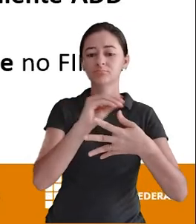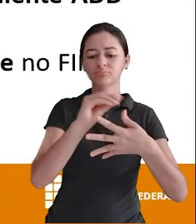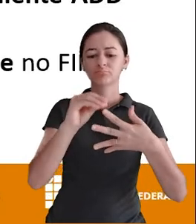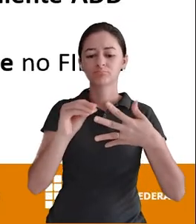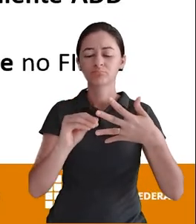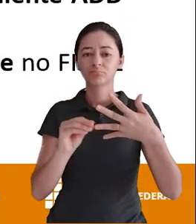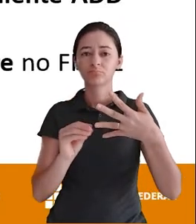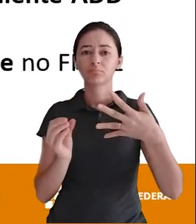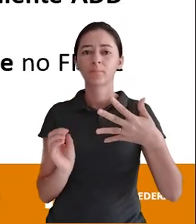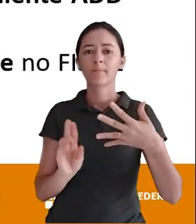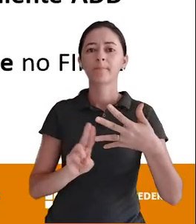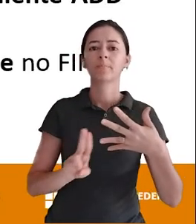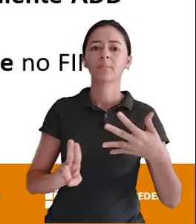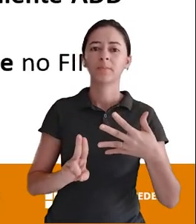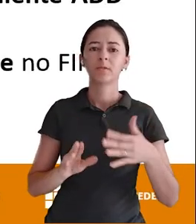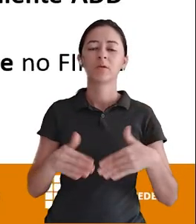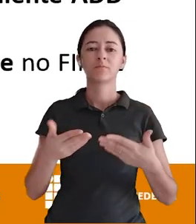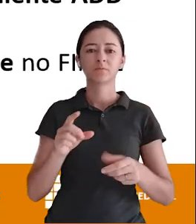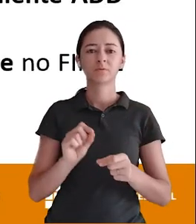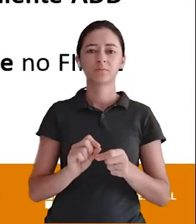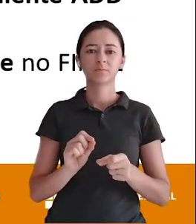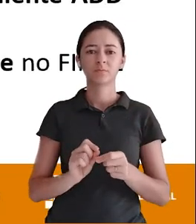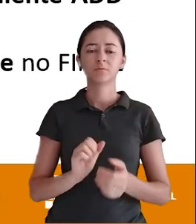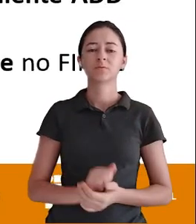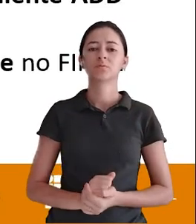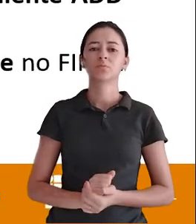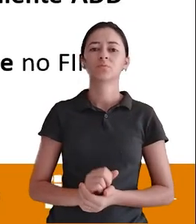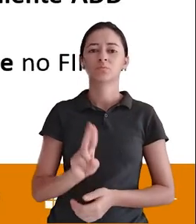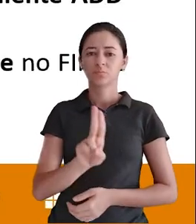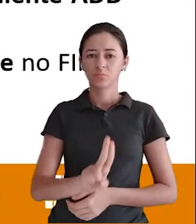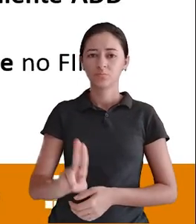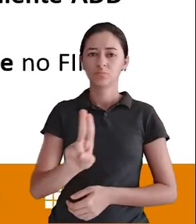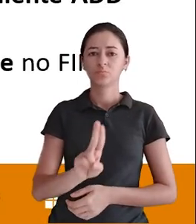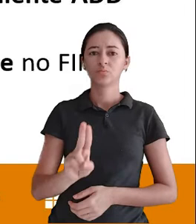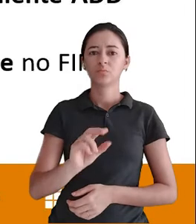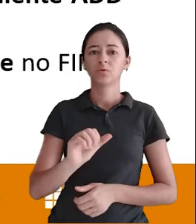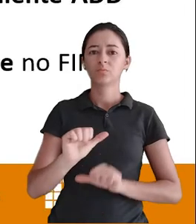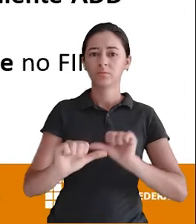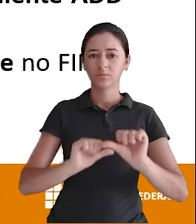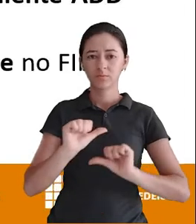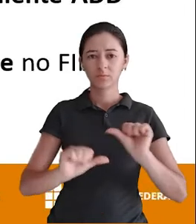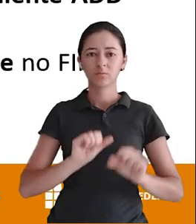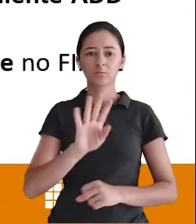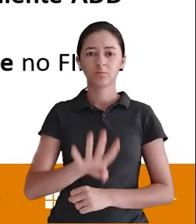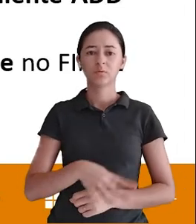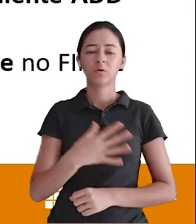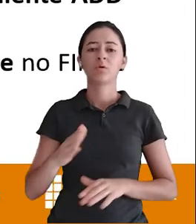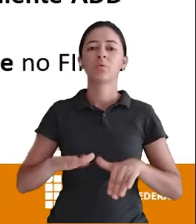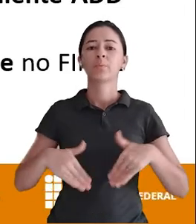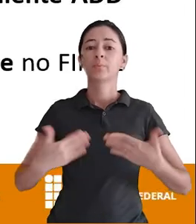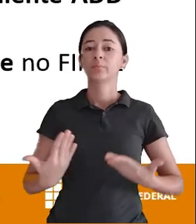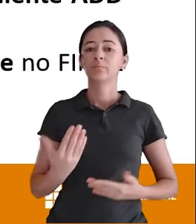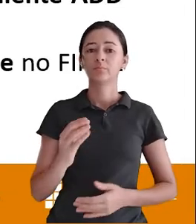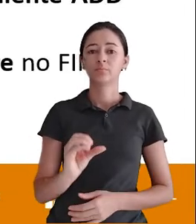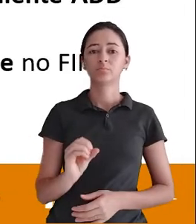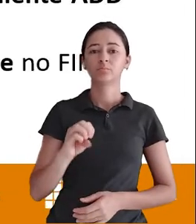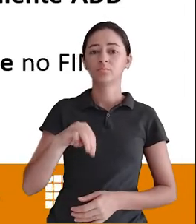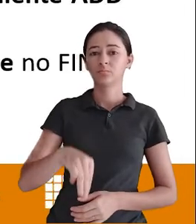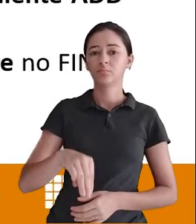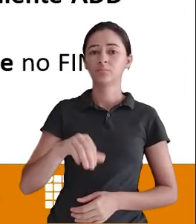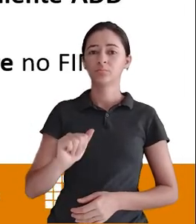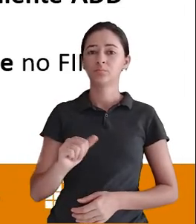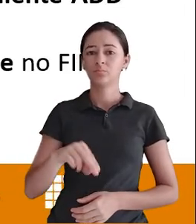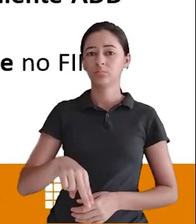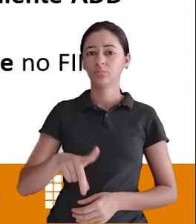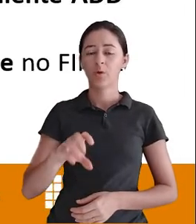Assim Você irá executar O comando AlterTable Qual é o comando AlterTable Para você fazer isso Que eu acabei de pedir Adicionar o